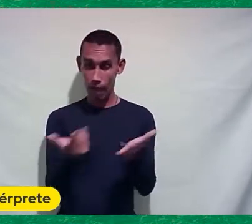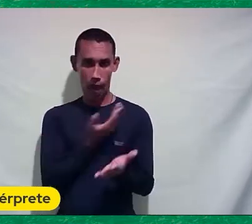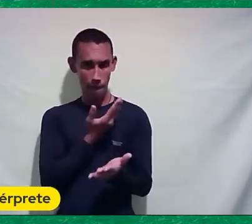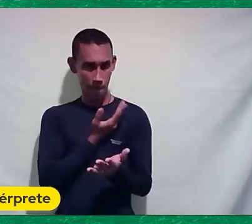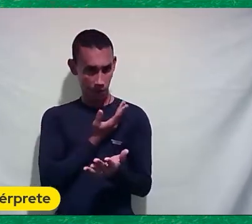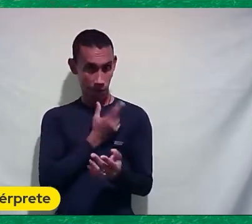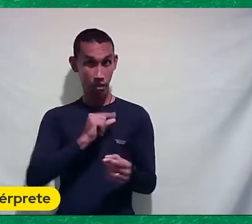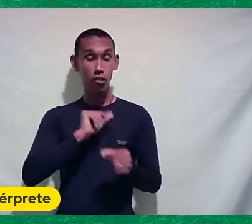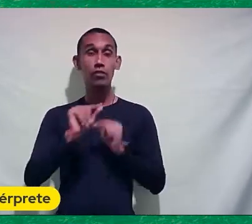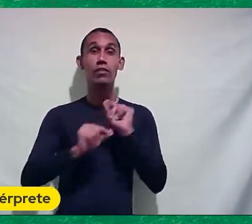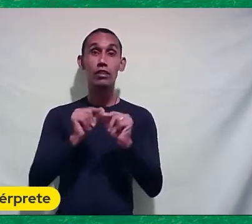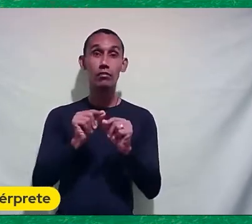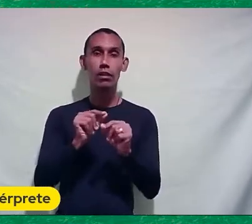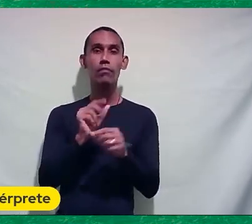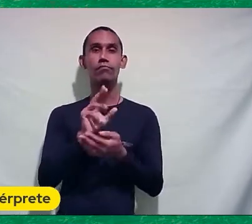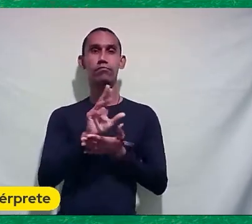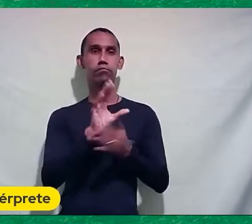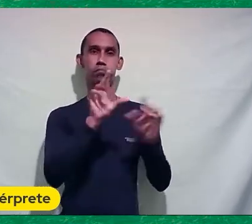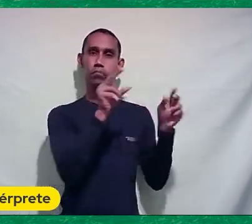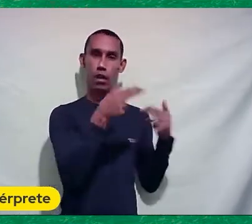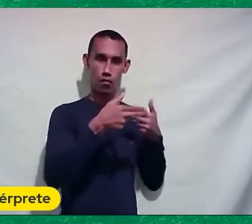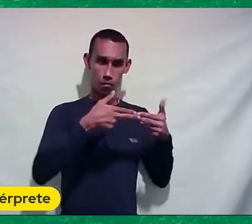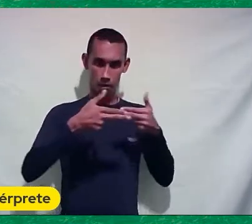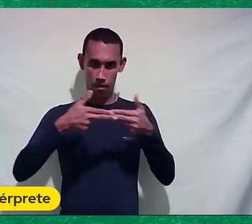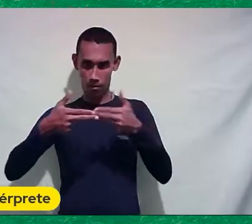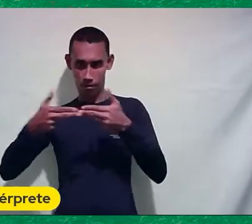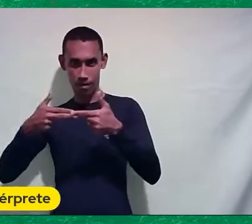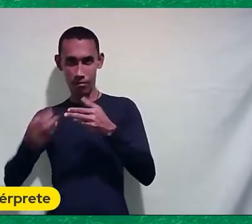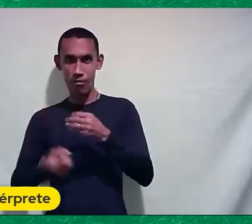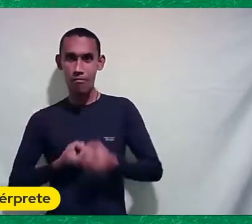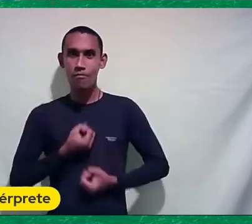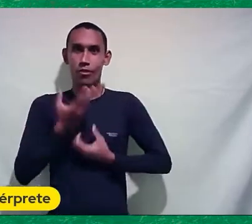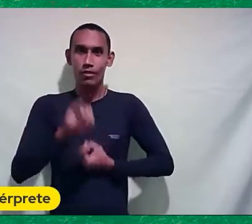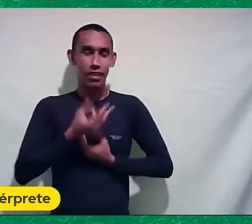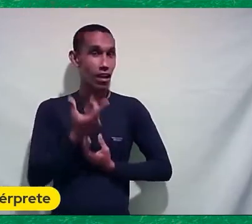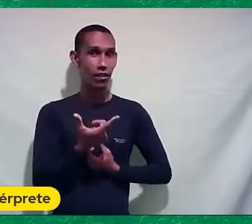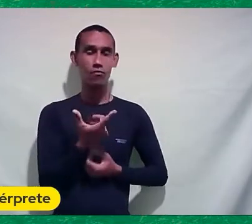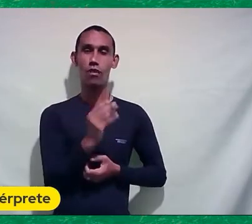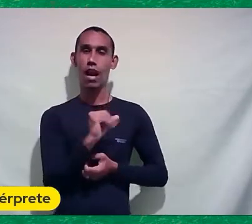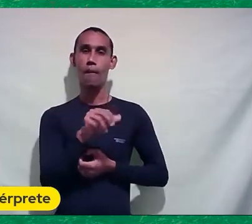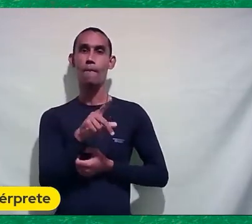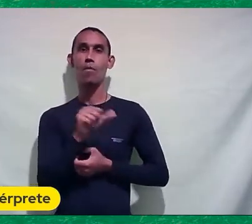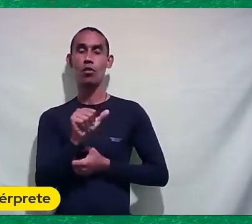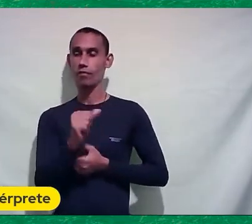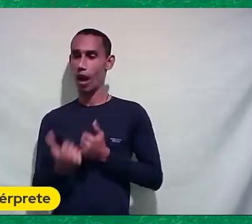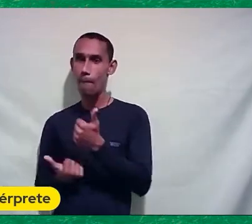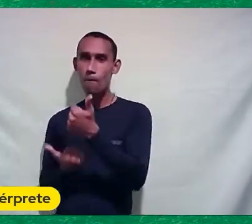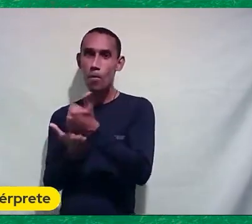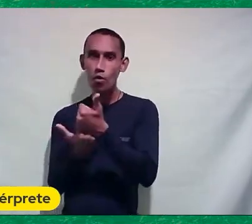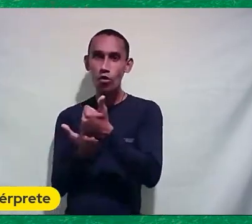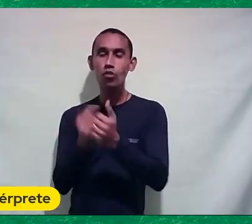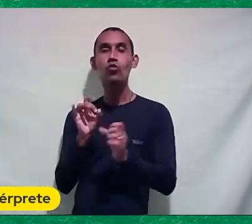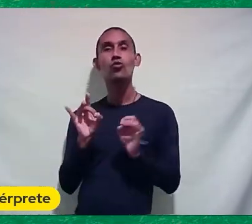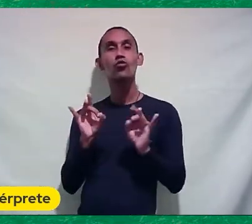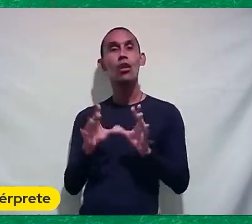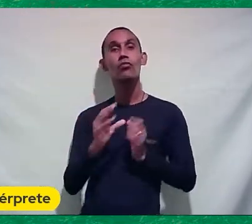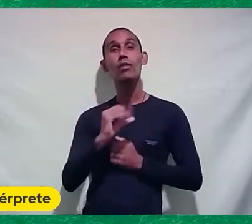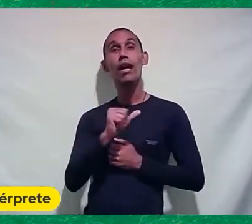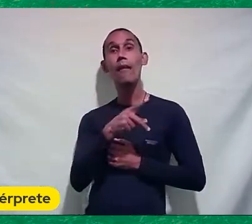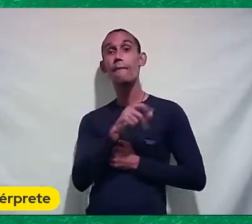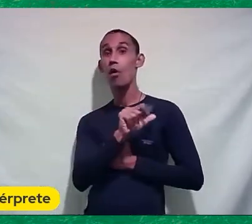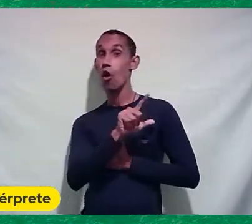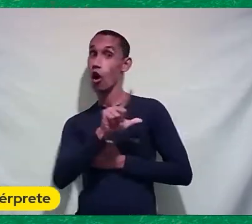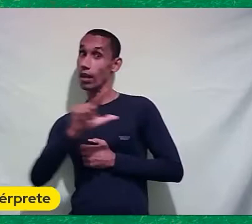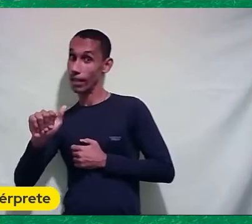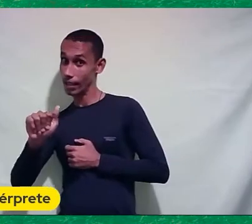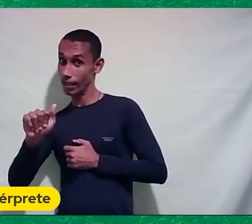fazia No crédito do filme E está chefe de produção Mas na verdade O Capô dizia Que ele foi um assistente Ele foi assistente De direção O tempo todo